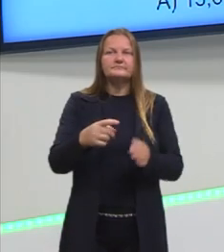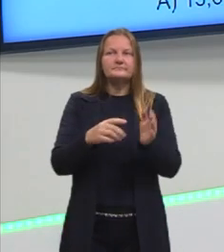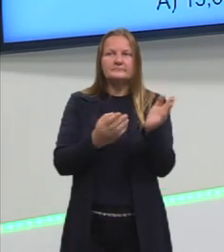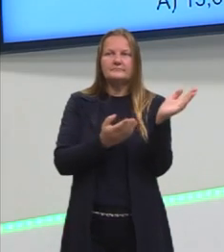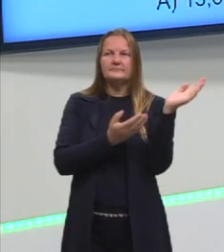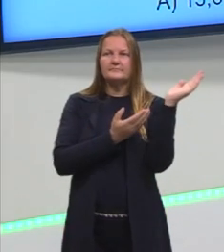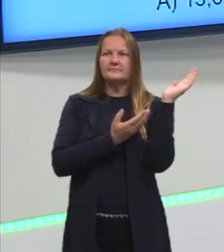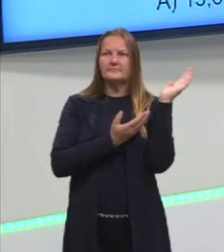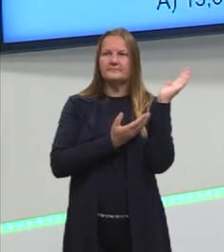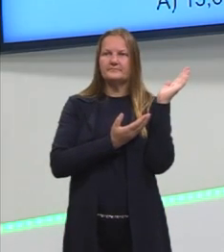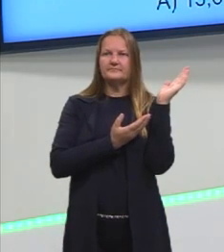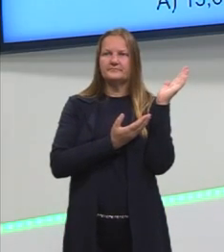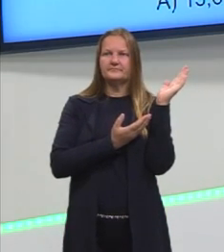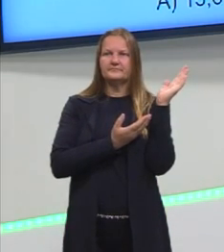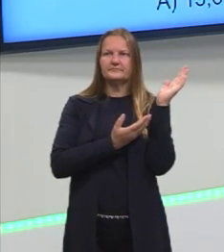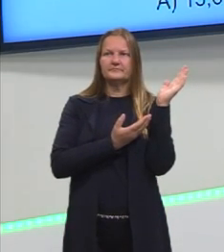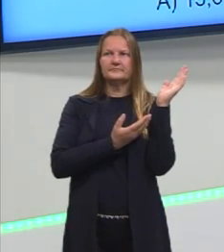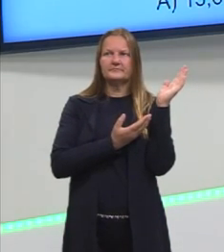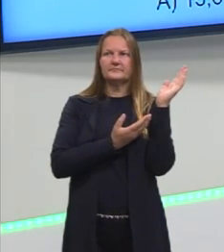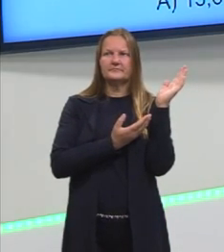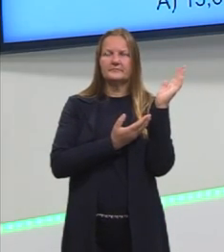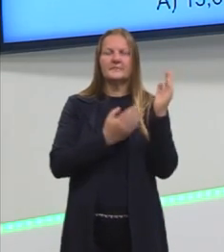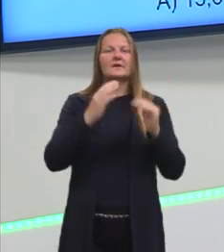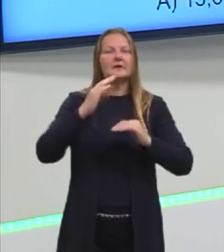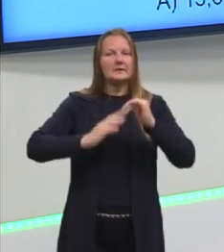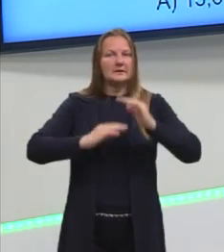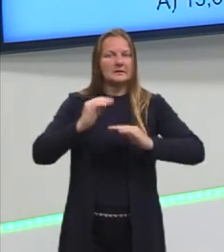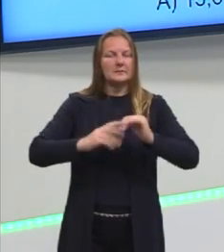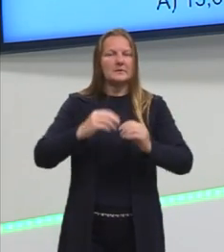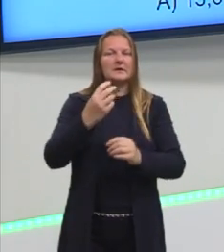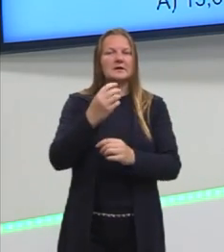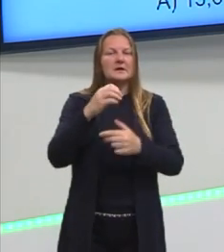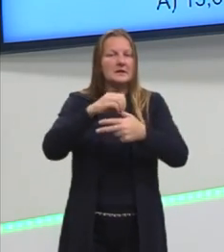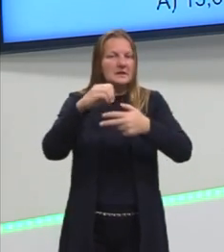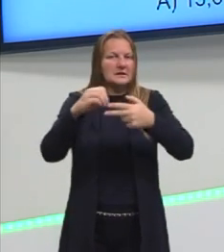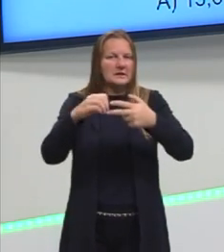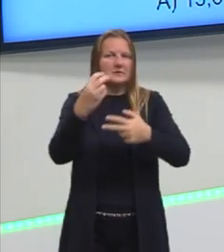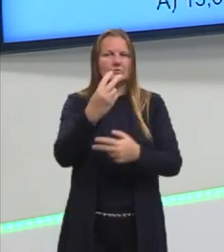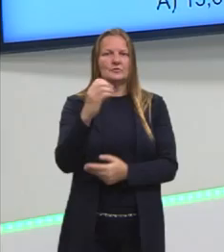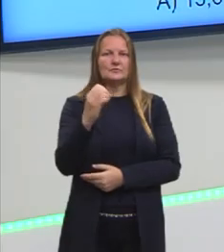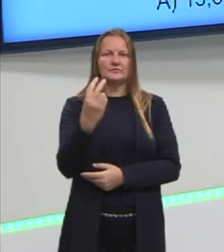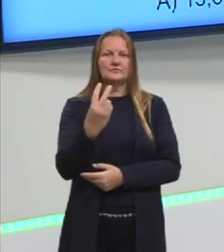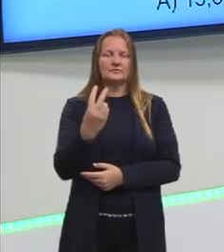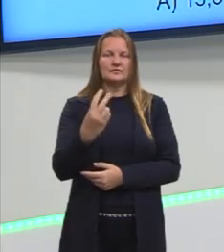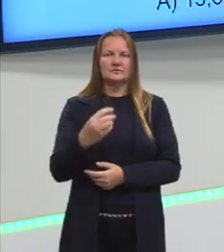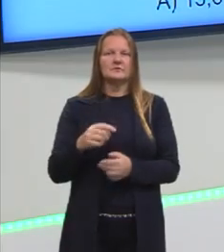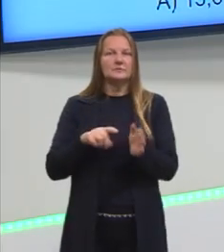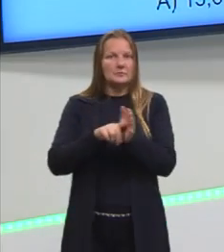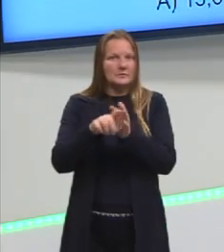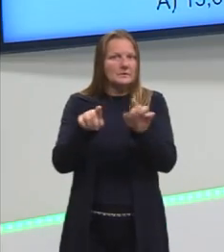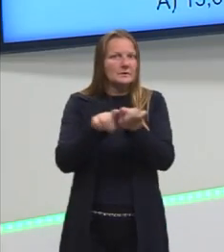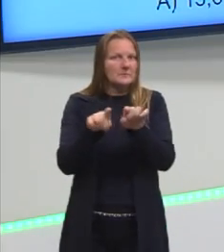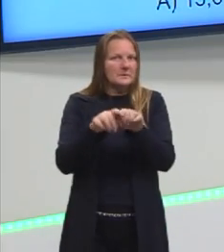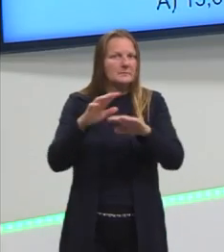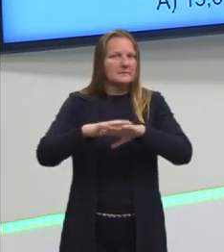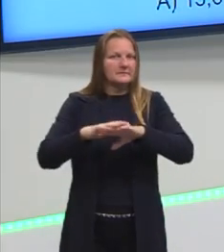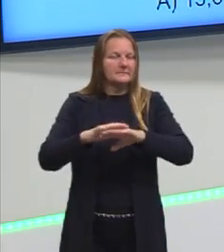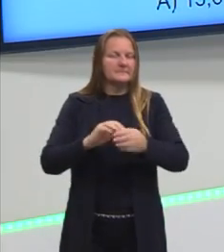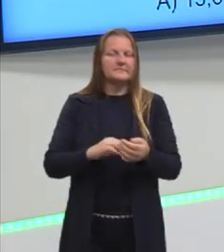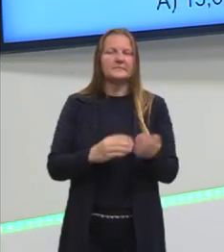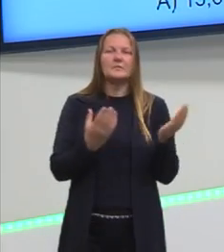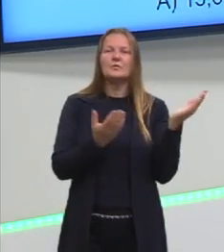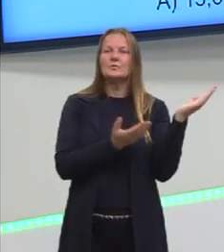eu trouxe, ela também é da reaplicação, então é do Enem de 2022. E daí a nossa questão diz o seguinte,